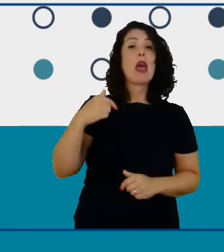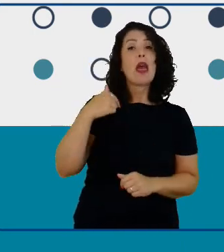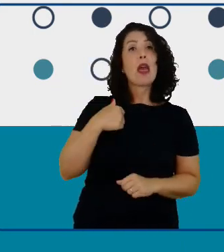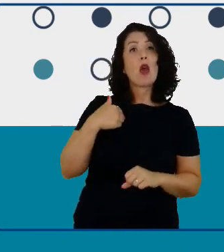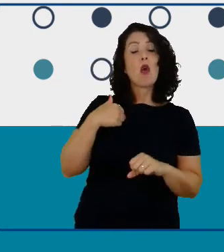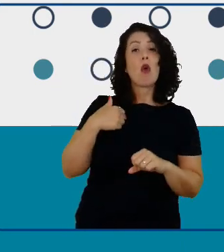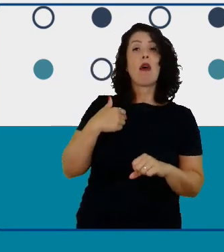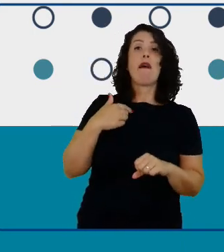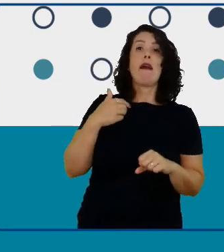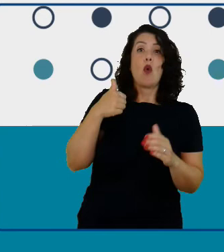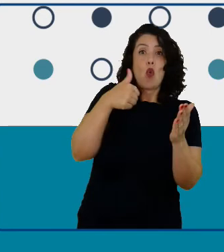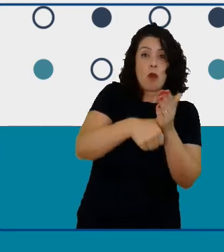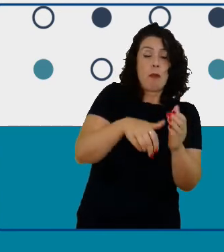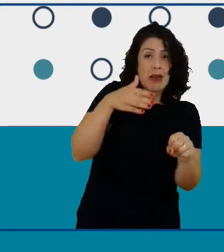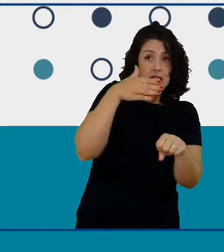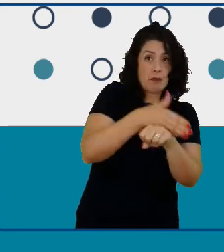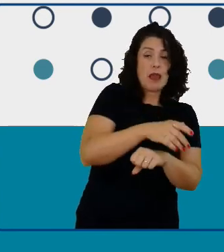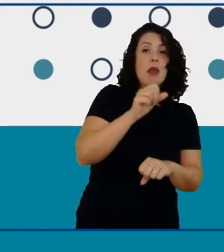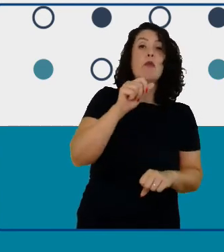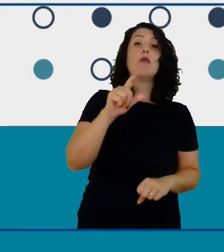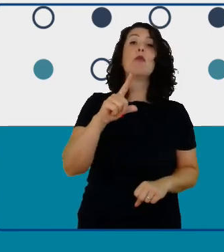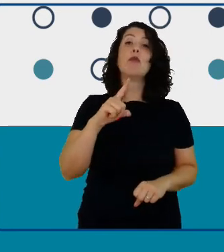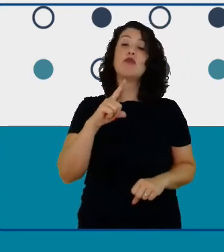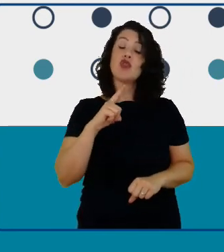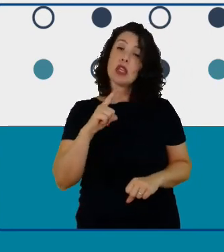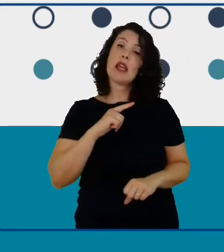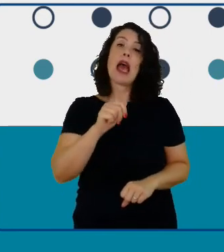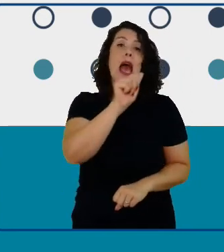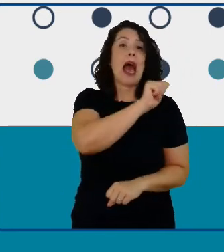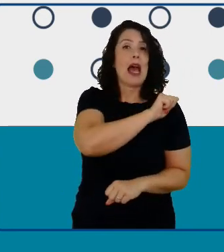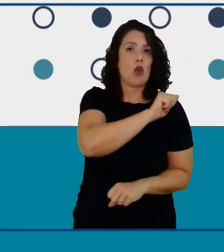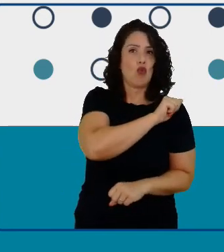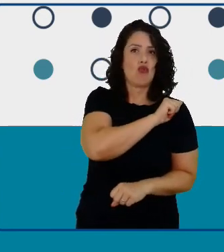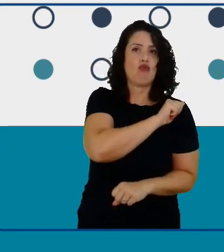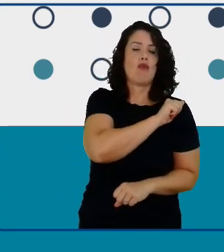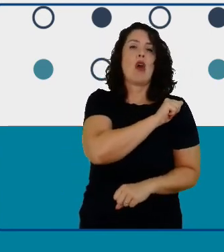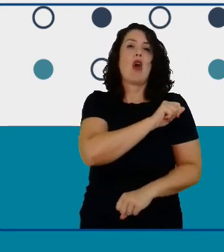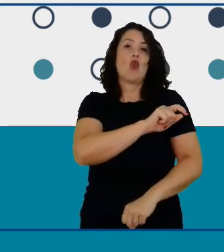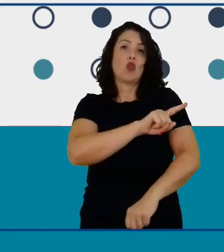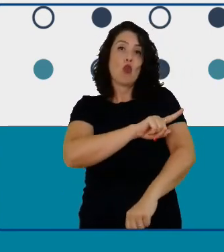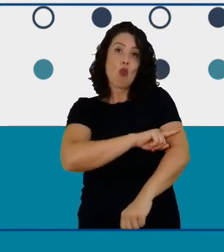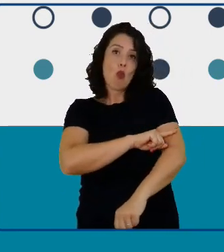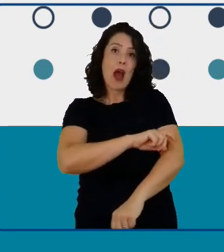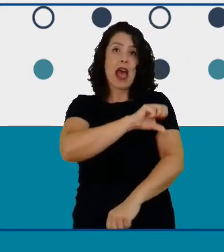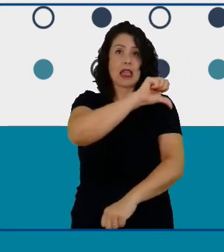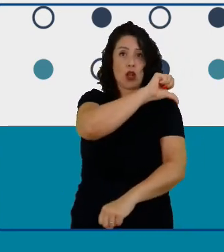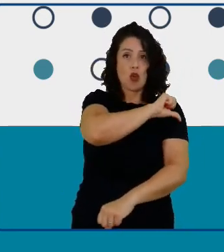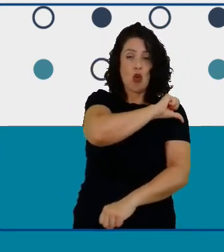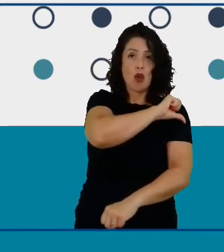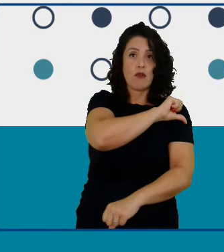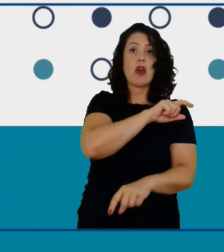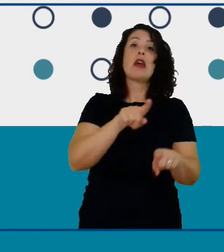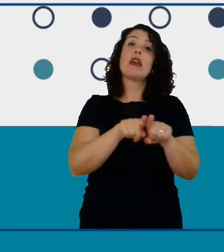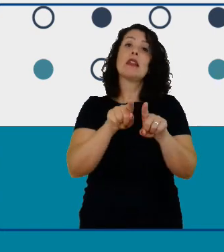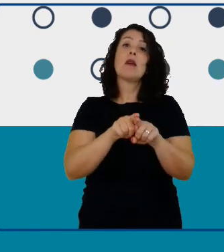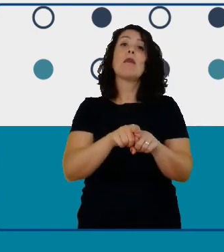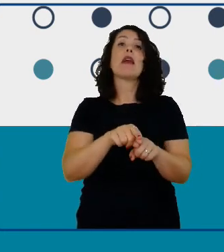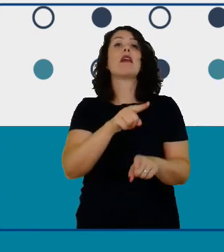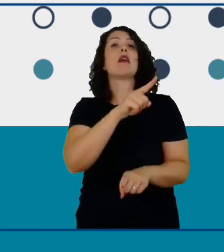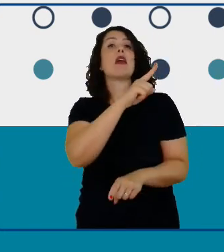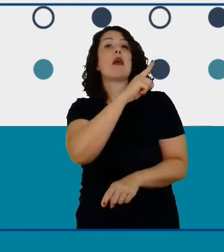ensino fundamental ensino médio e dos dois primeiros níveis dos primeiros períodos de graduação